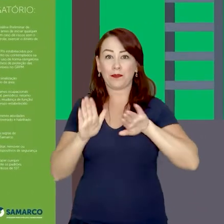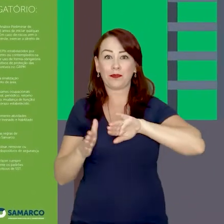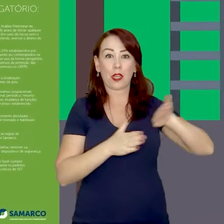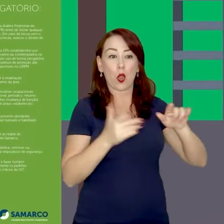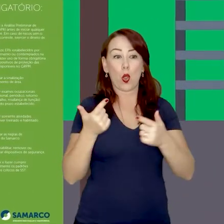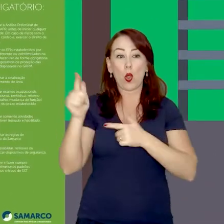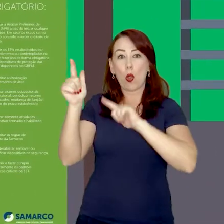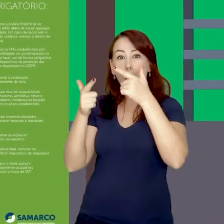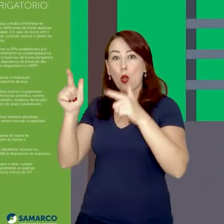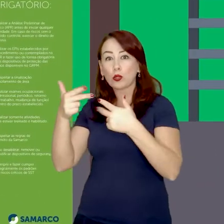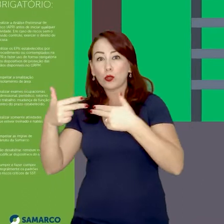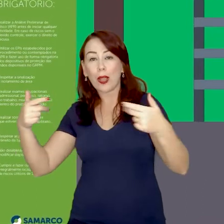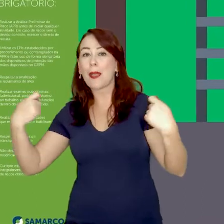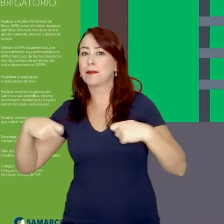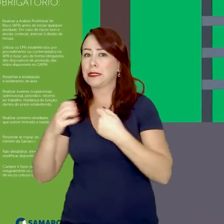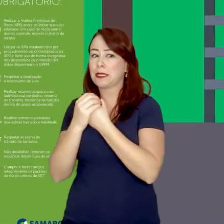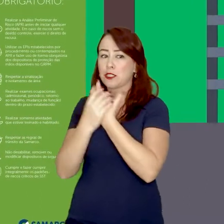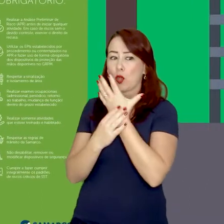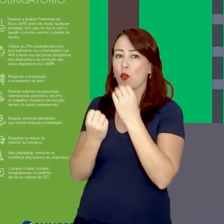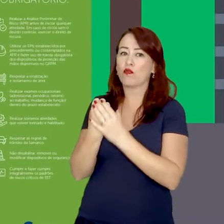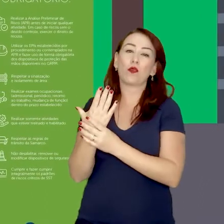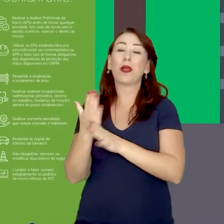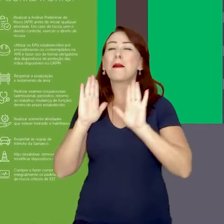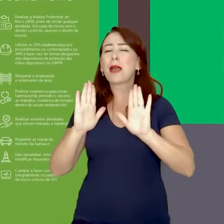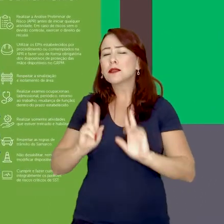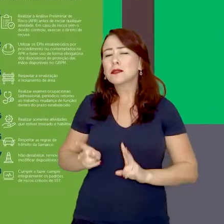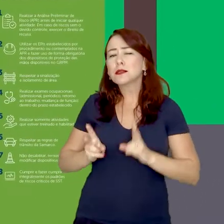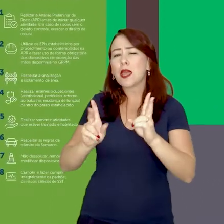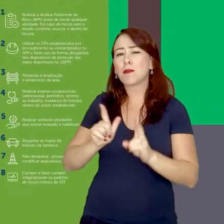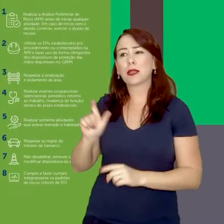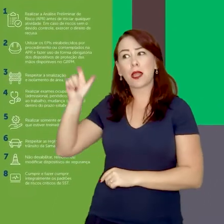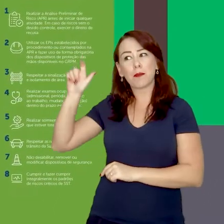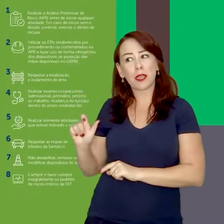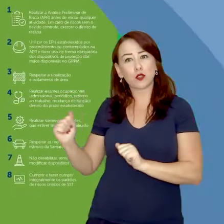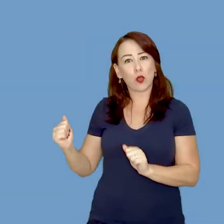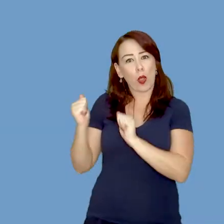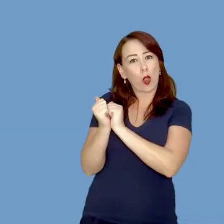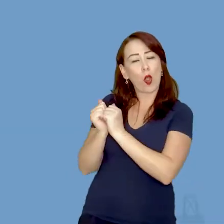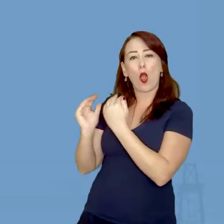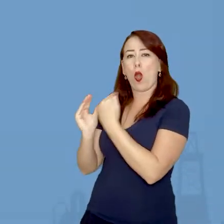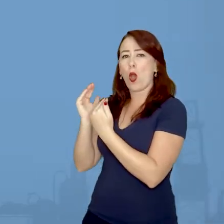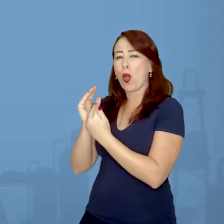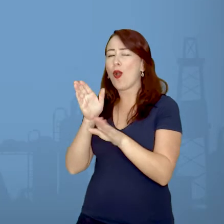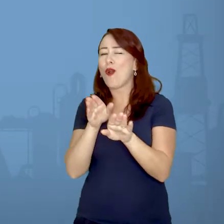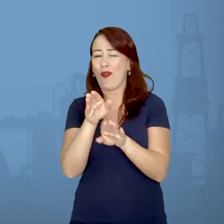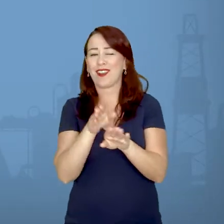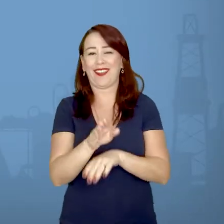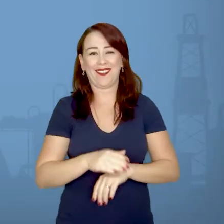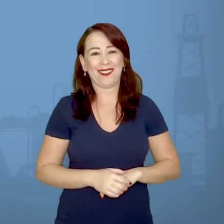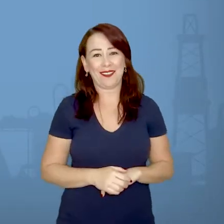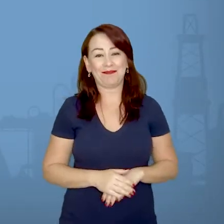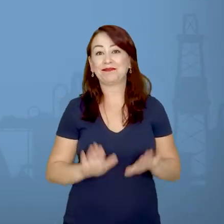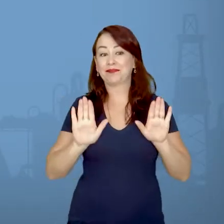outros EPIs podem ser necessários, mas você sempre será orientado pelo seu acompanhante. Também é